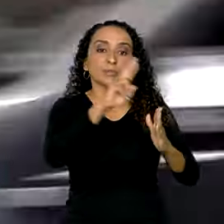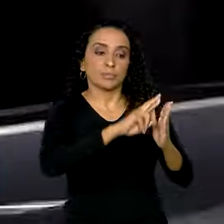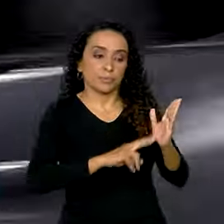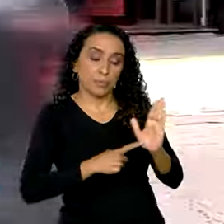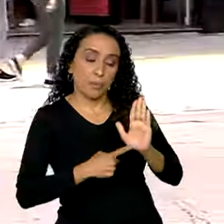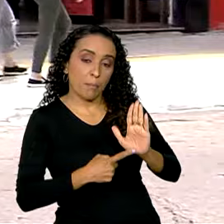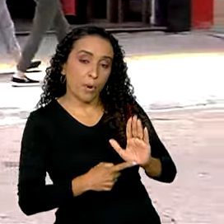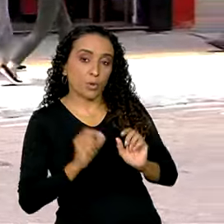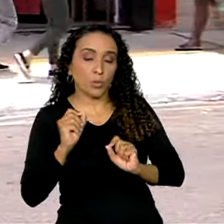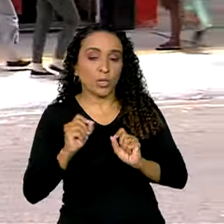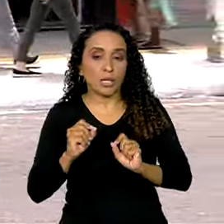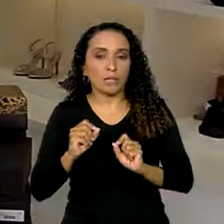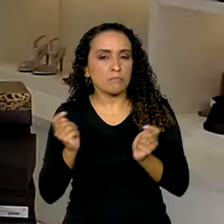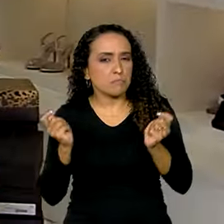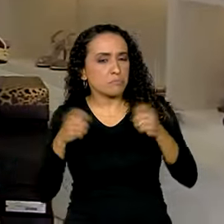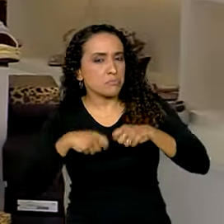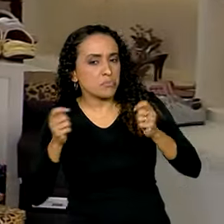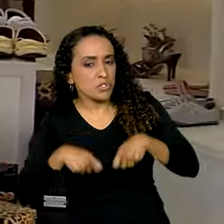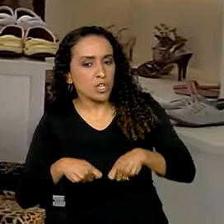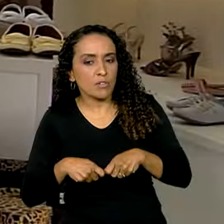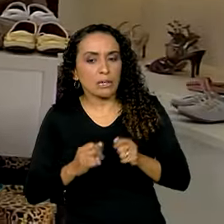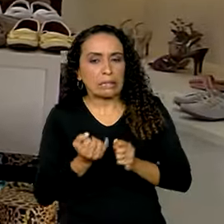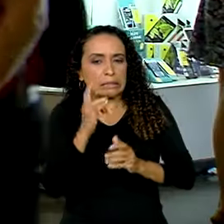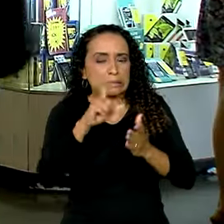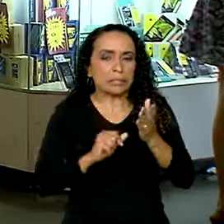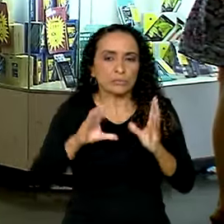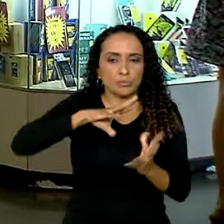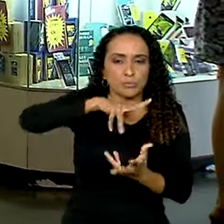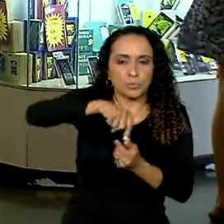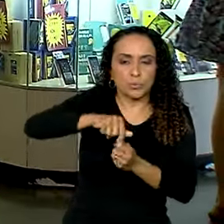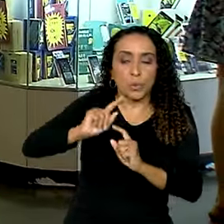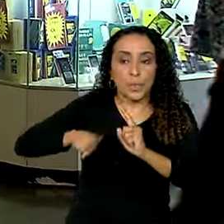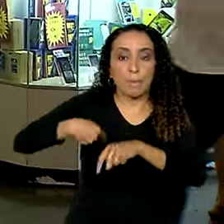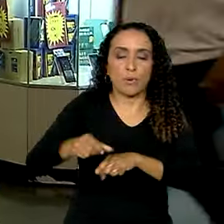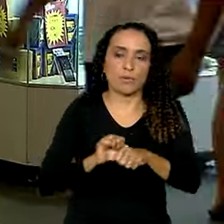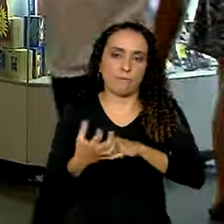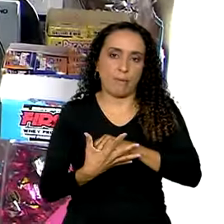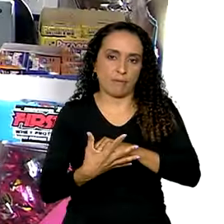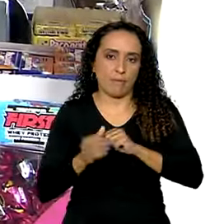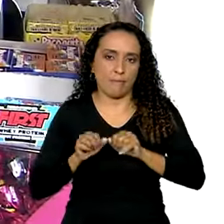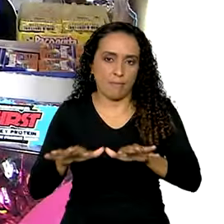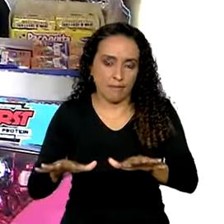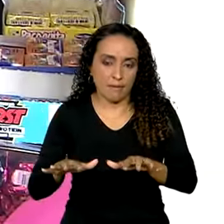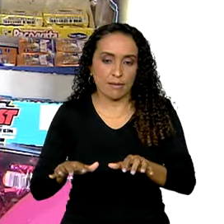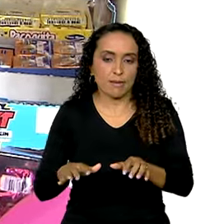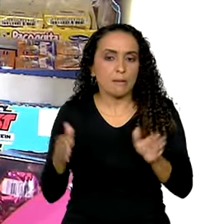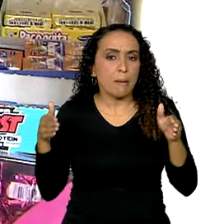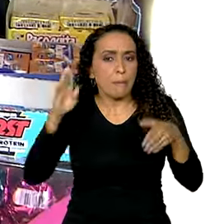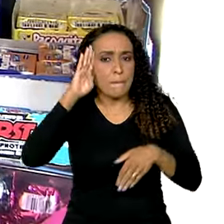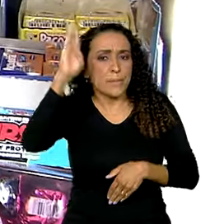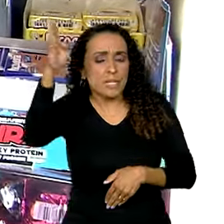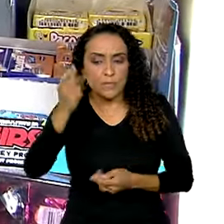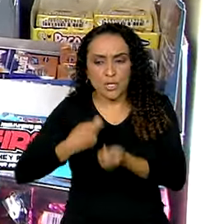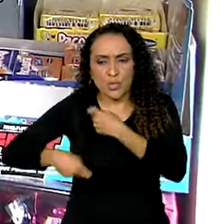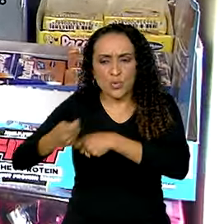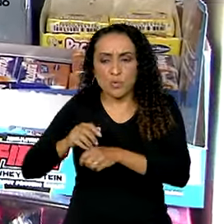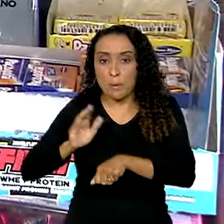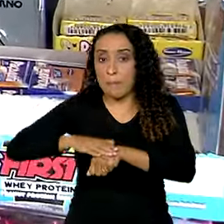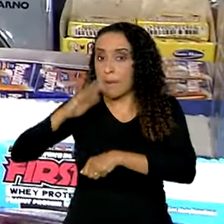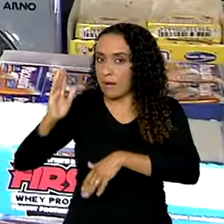sinaliza uma tendência de desinflação global pós-pandemia, especialmente nas economias mais